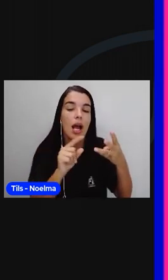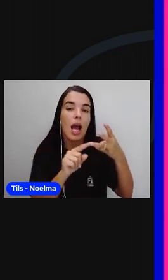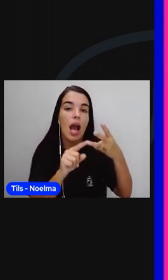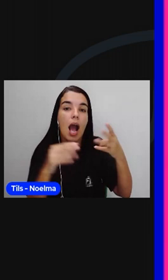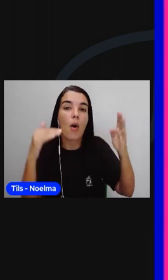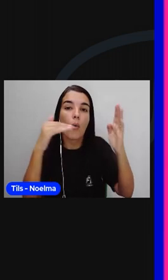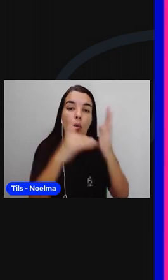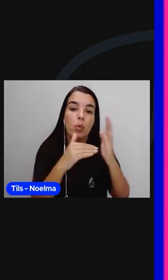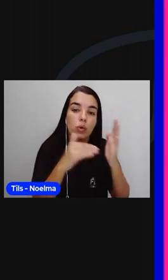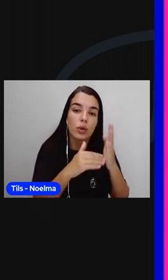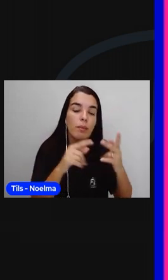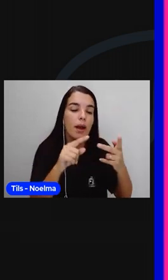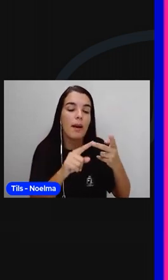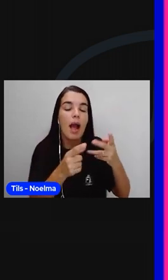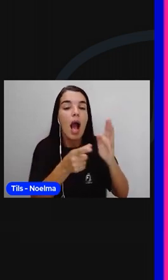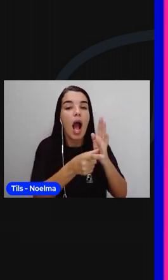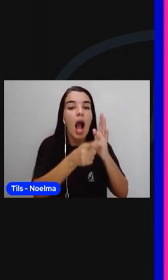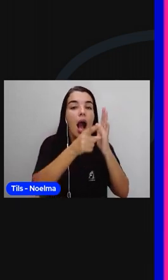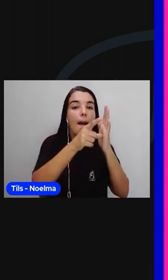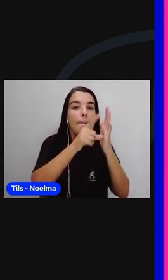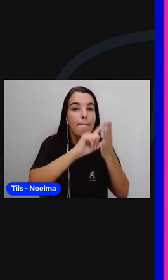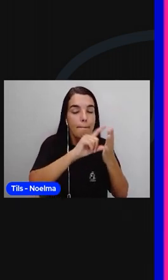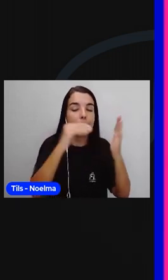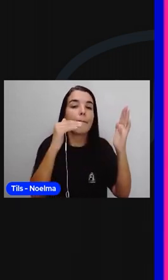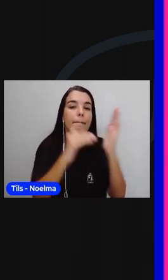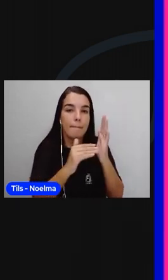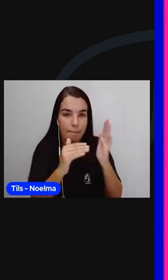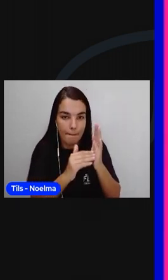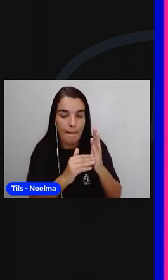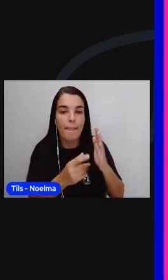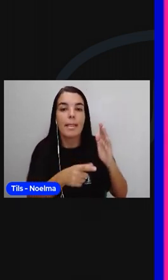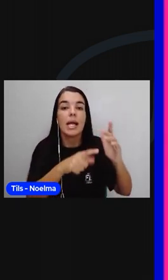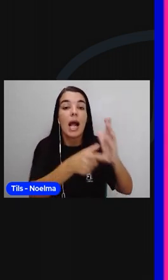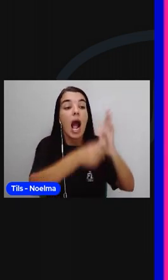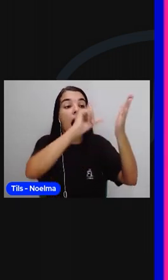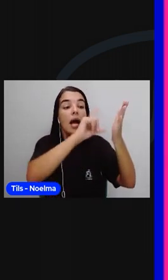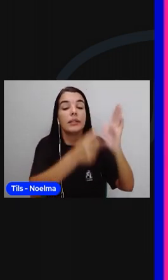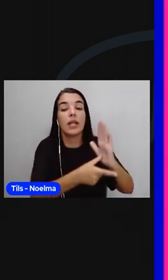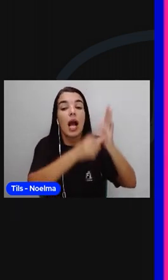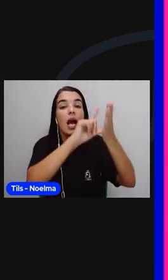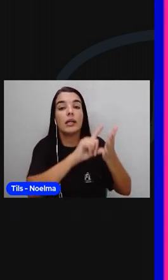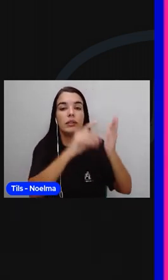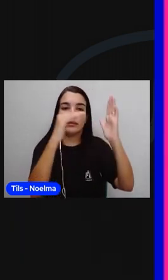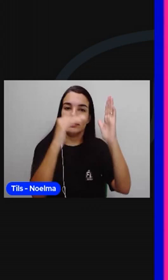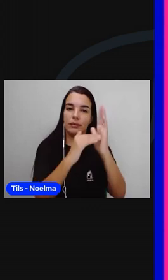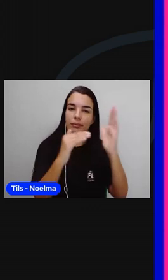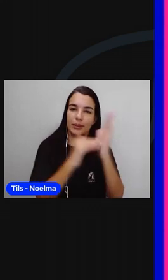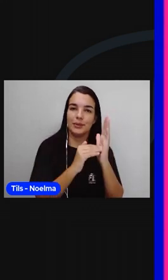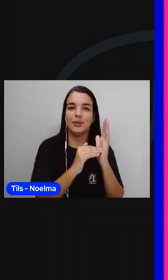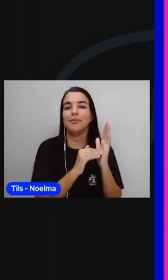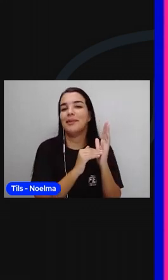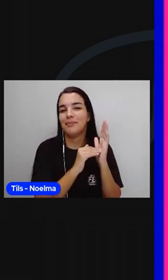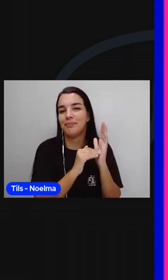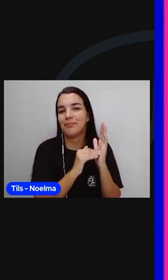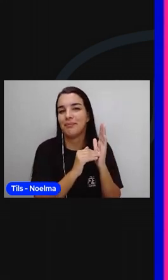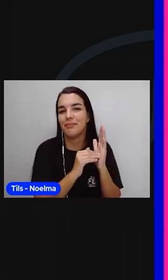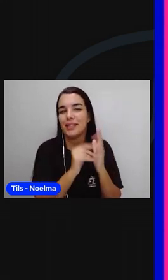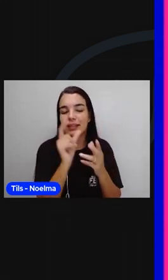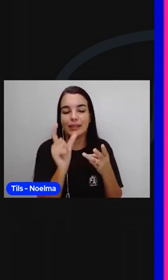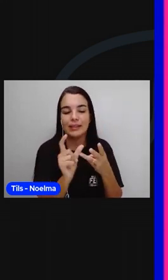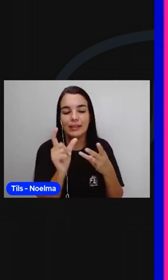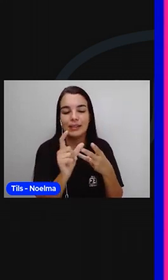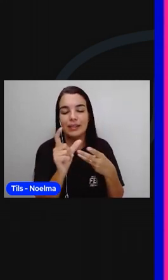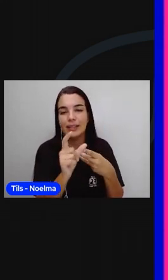a penúltima e a antepenúltima sílaba,